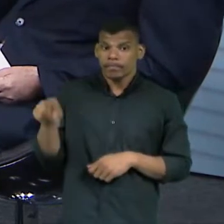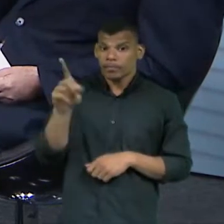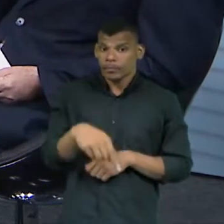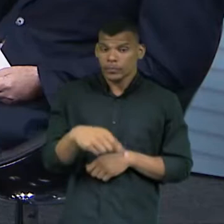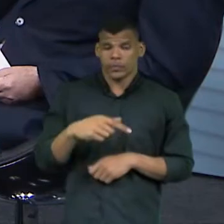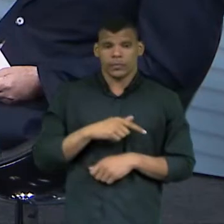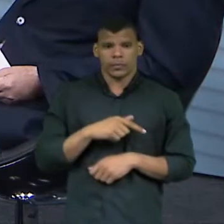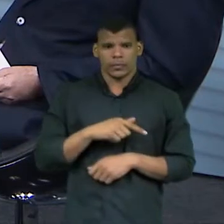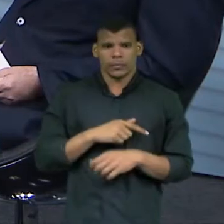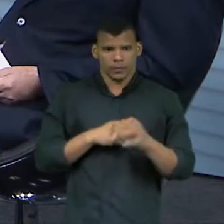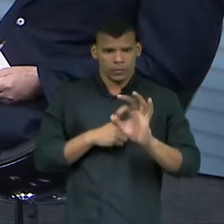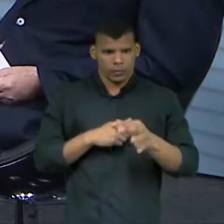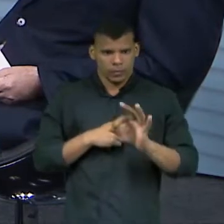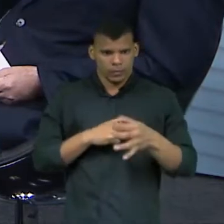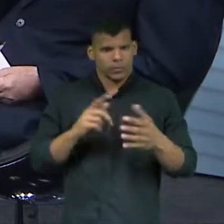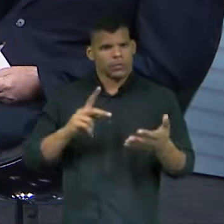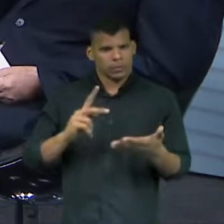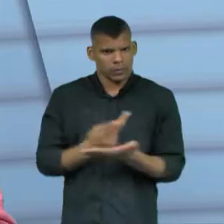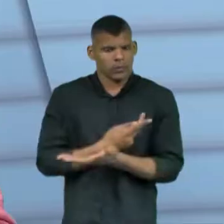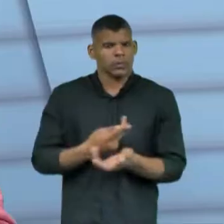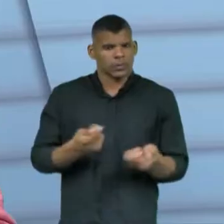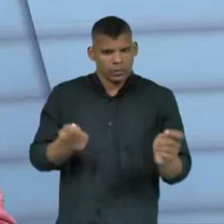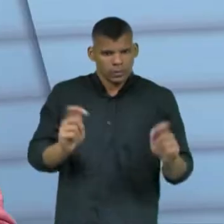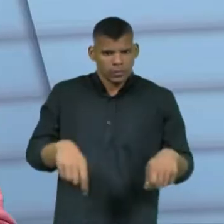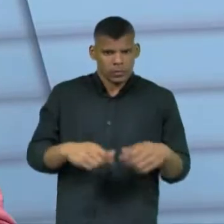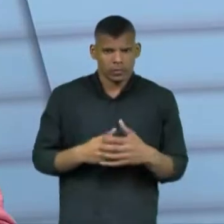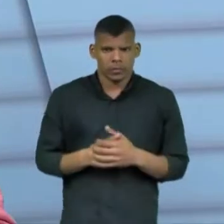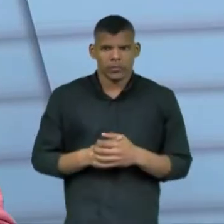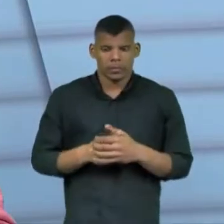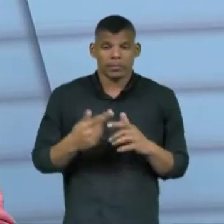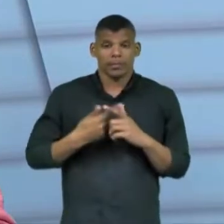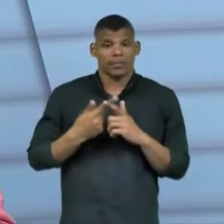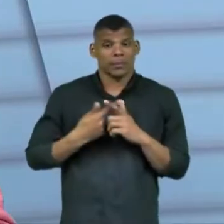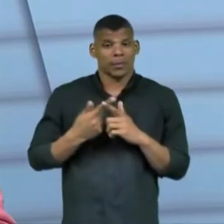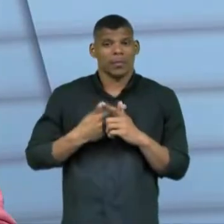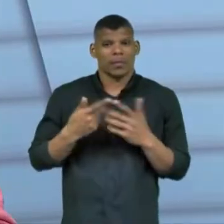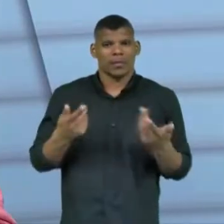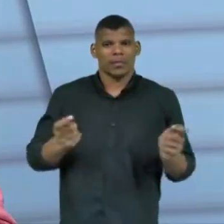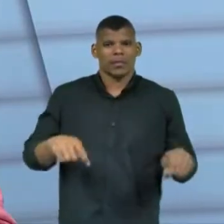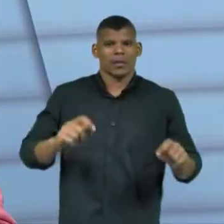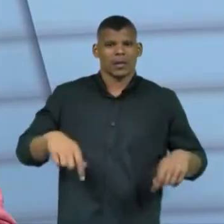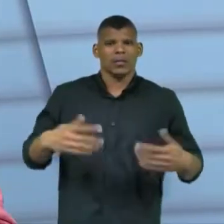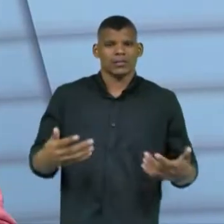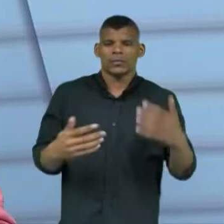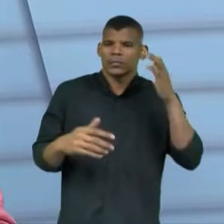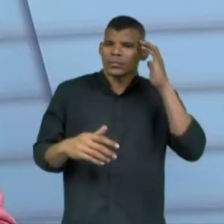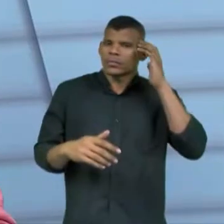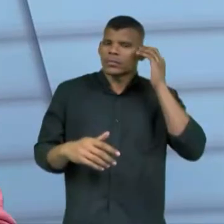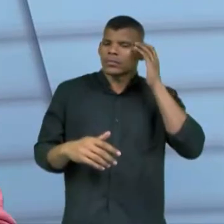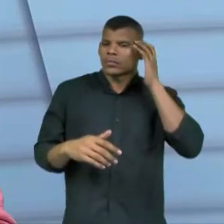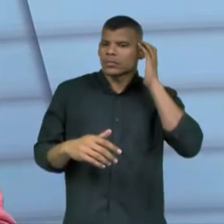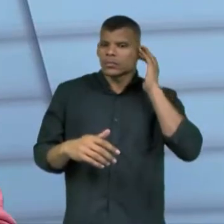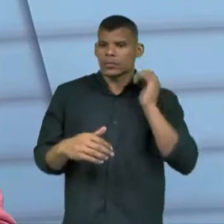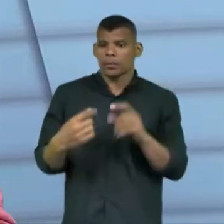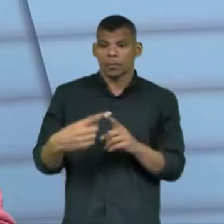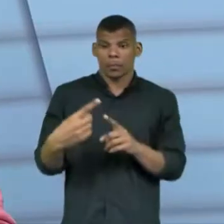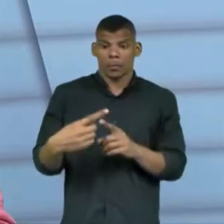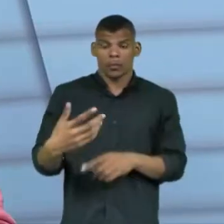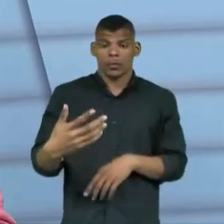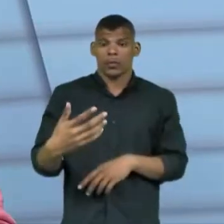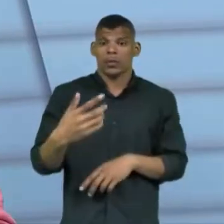Proibição da legislação. pode sofrer... Sim, sofrer problemas na sua candidatura, porque ele só poderia